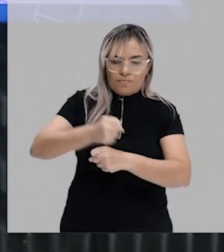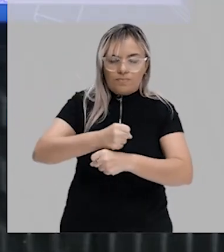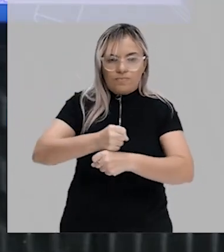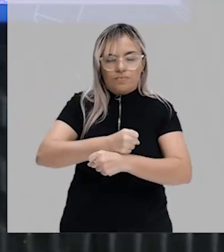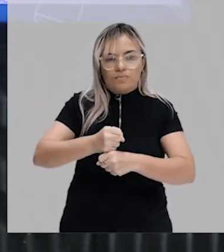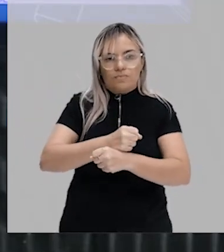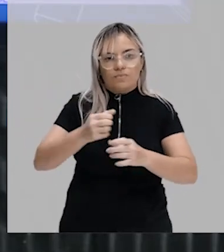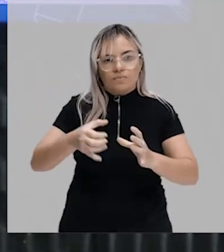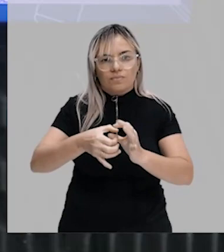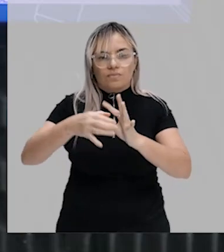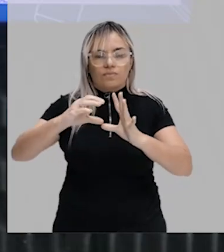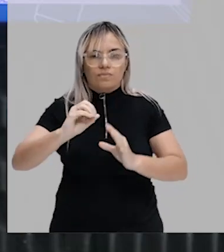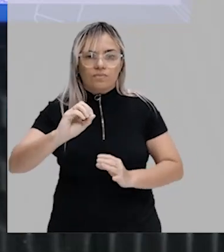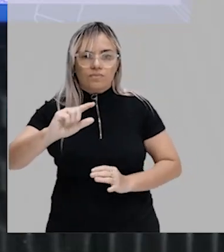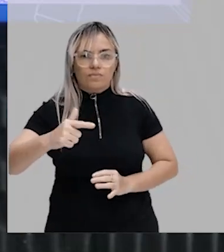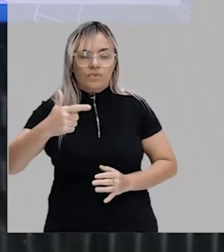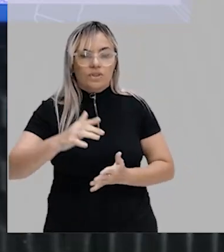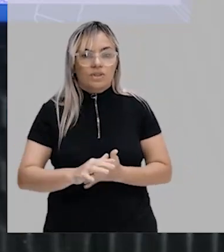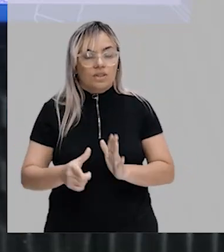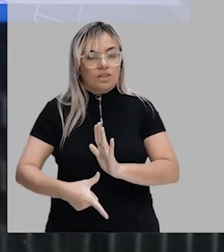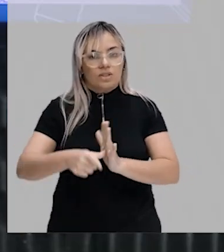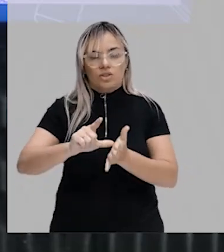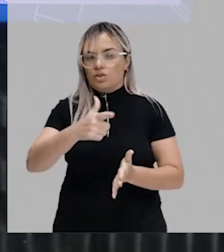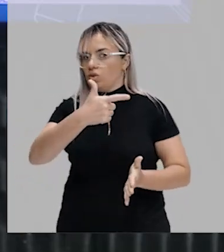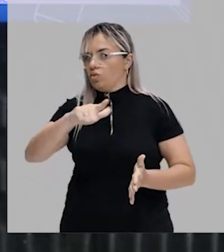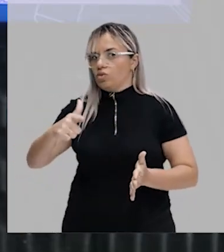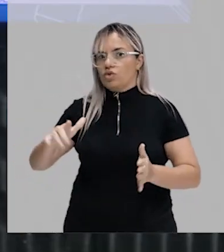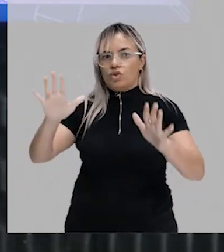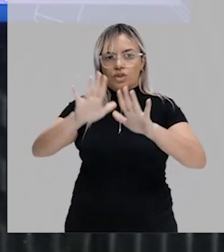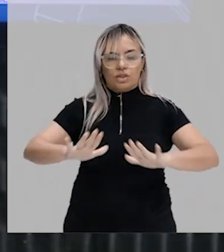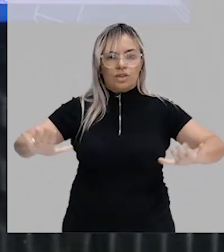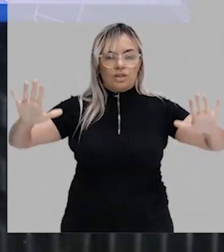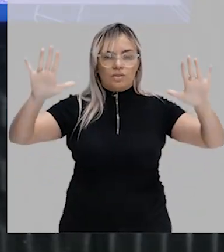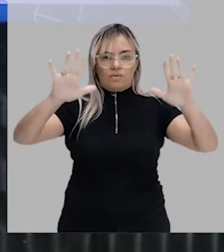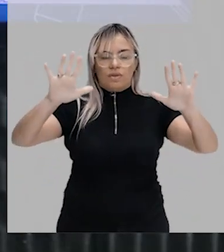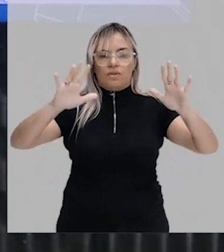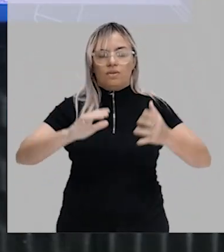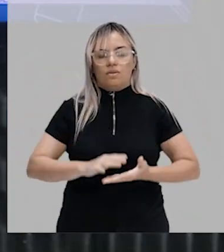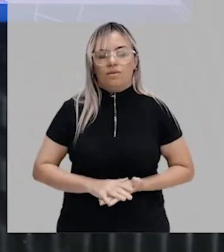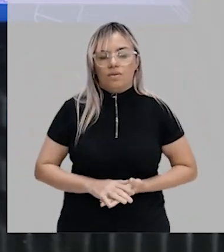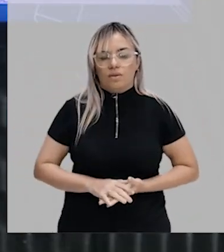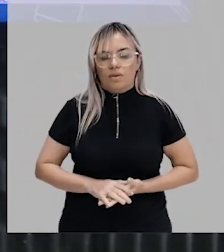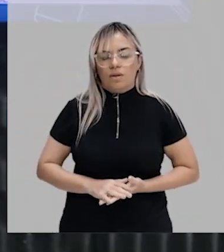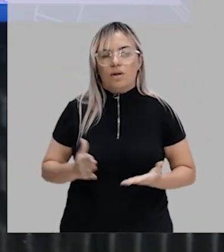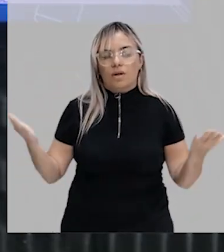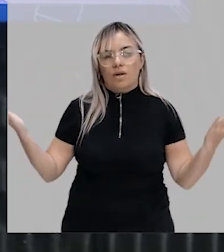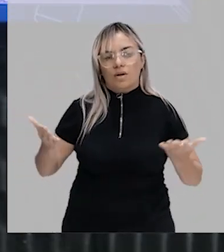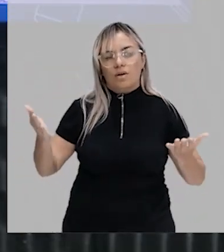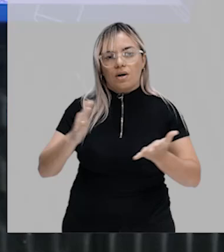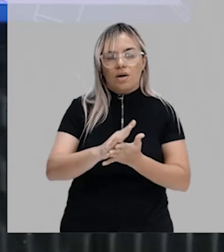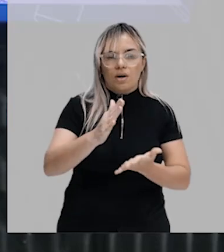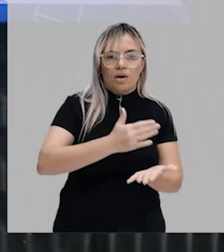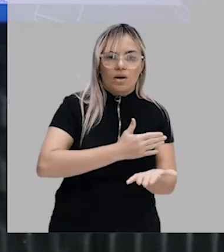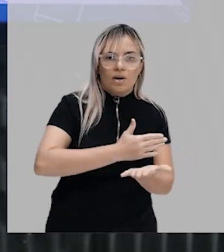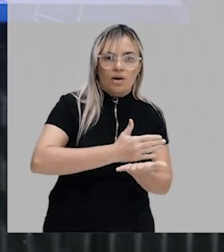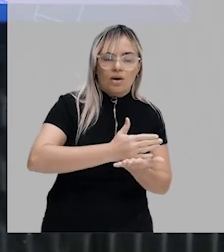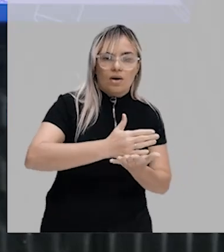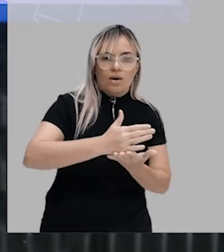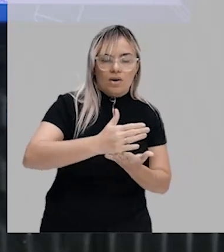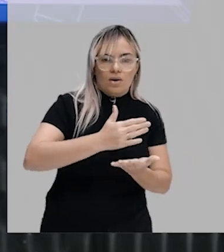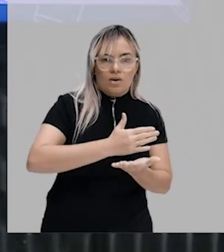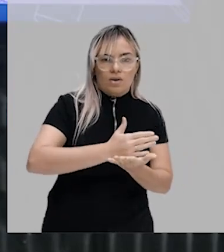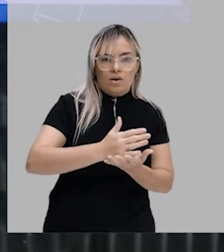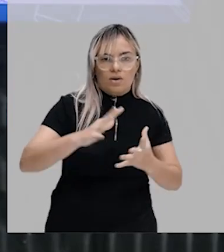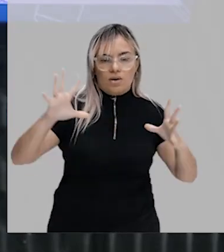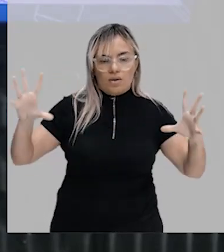oxigênio na atmosfera, que antes não existia, não existia oxigênio atmosférico, ele agora começou a se acumular. E,